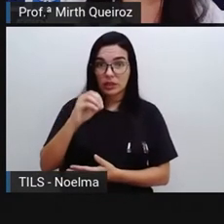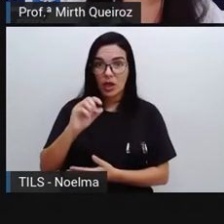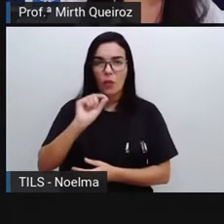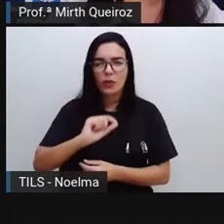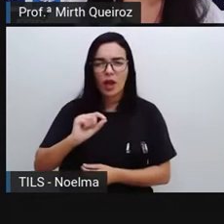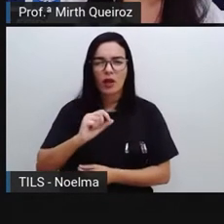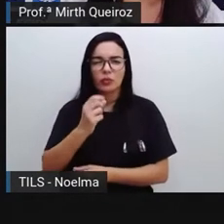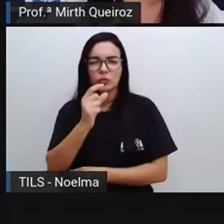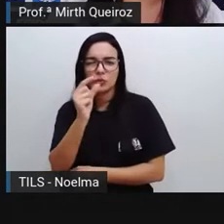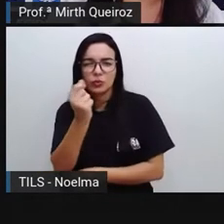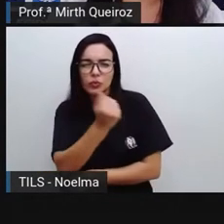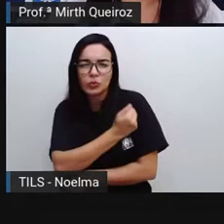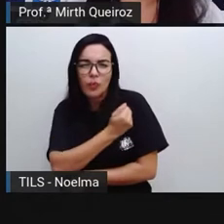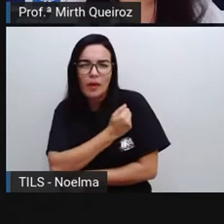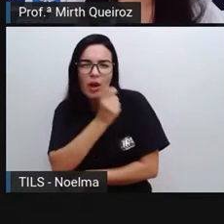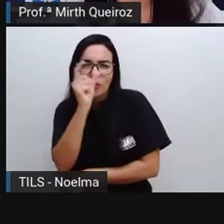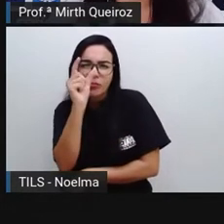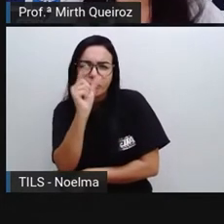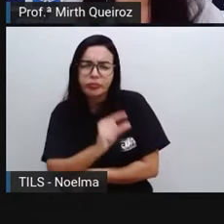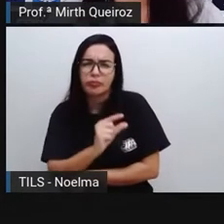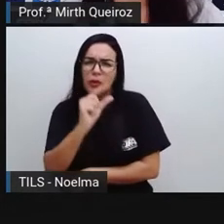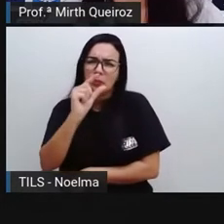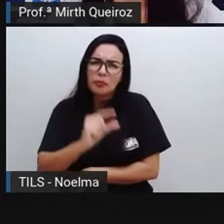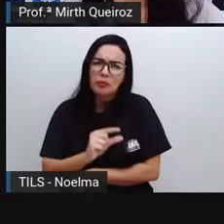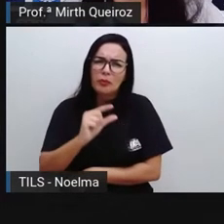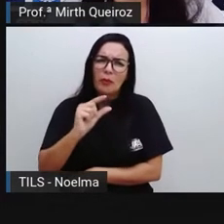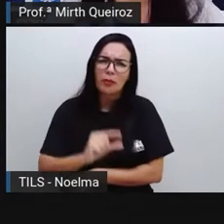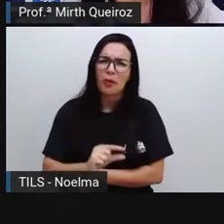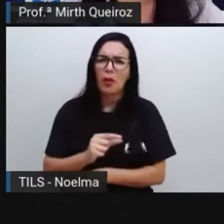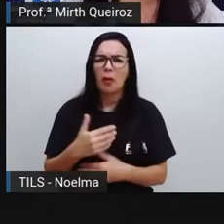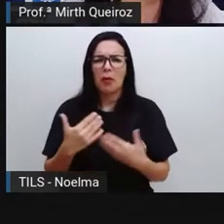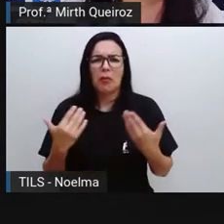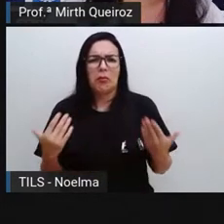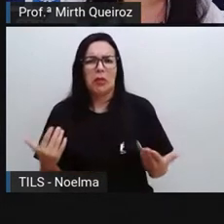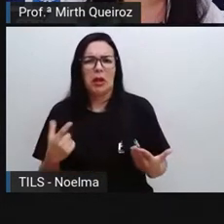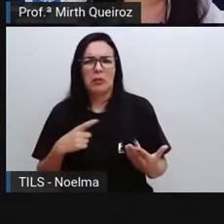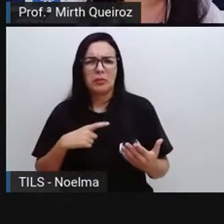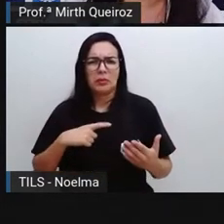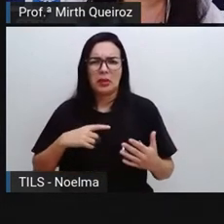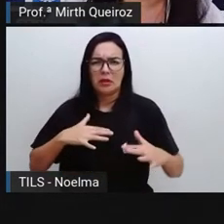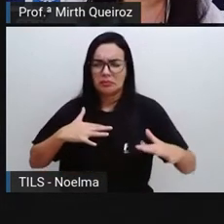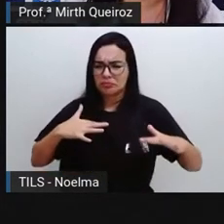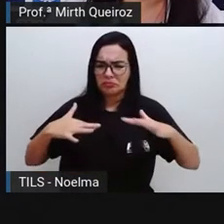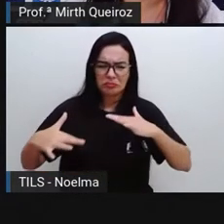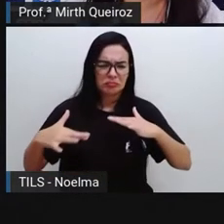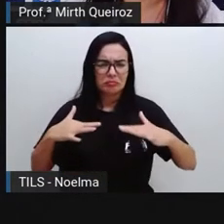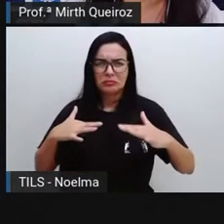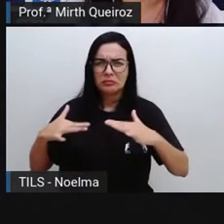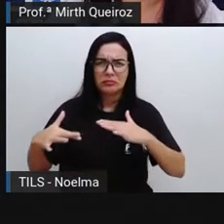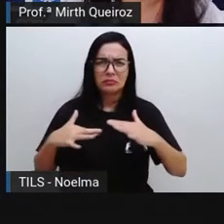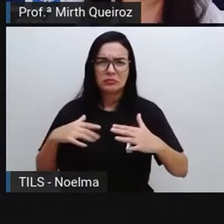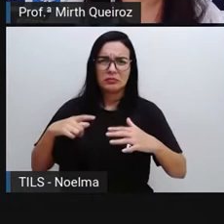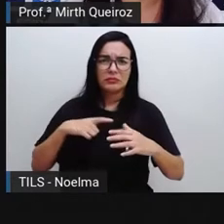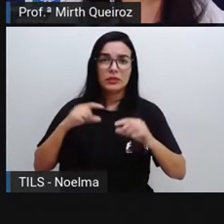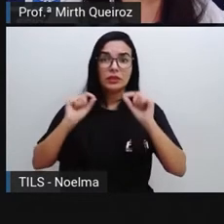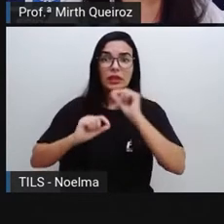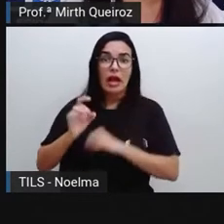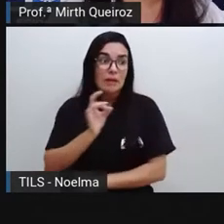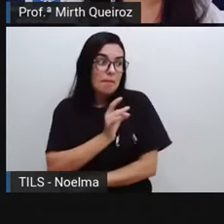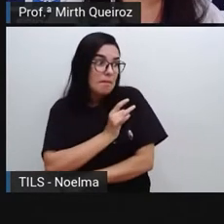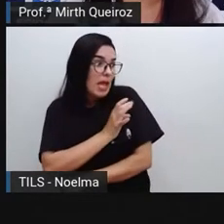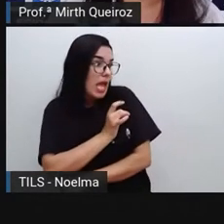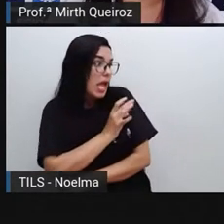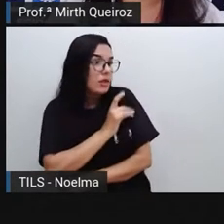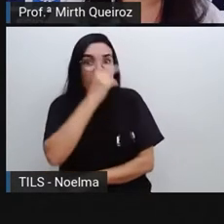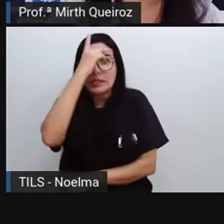esse número começa a declinar, começa a cair em meio a diversas controvérsias, do que gerou à população uma